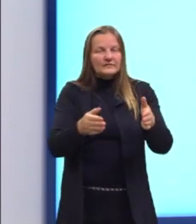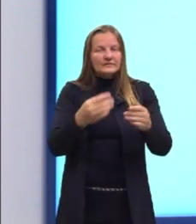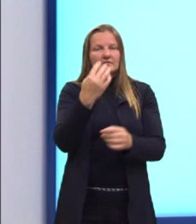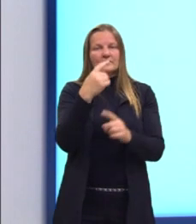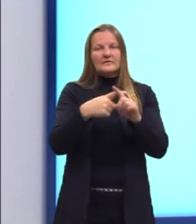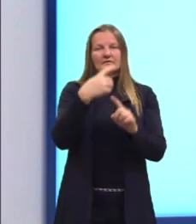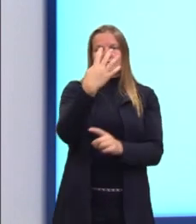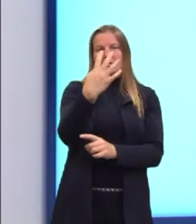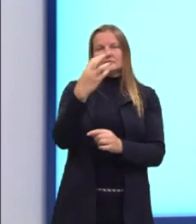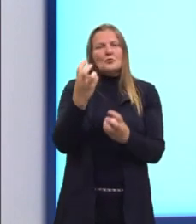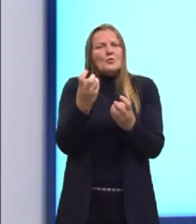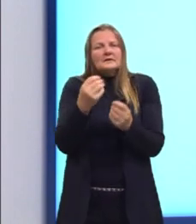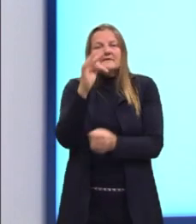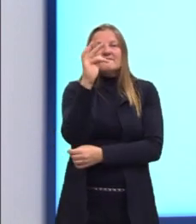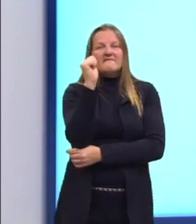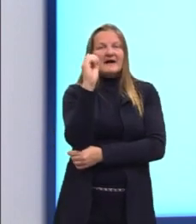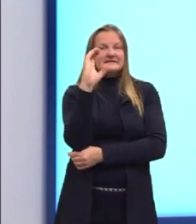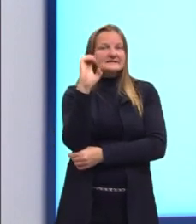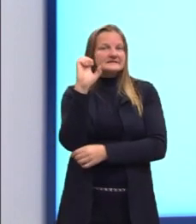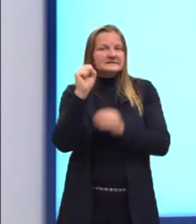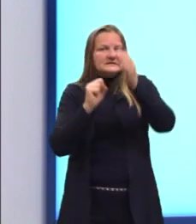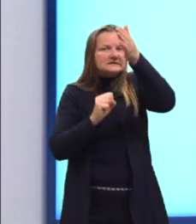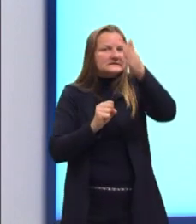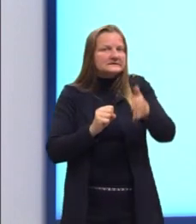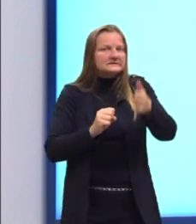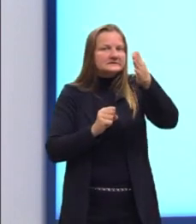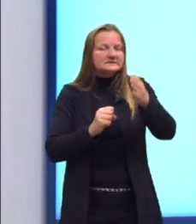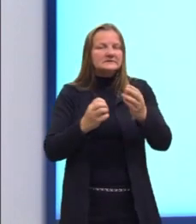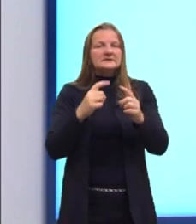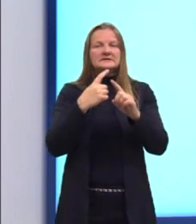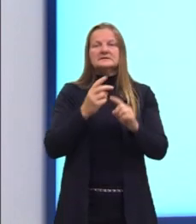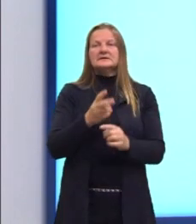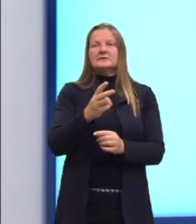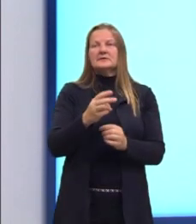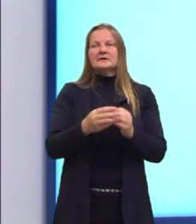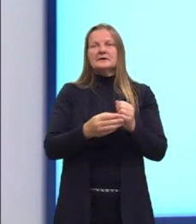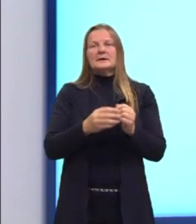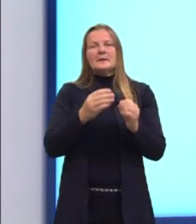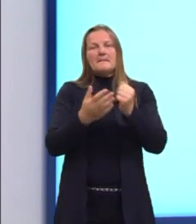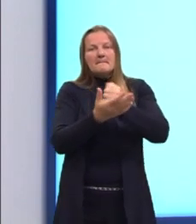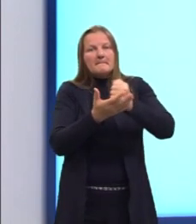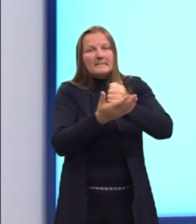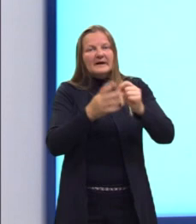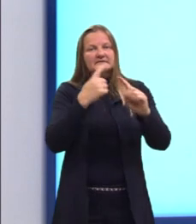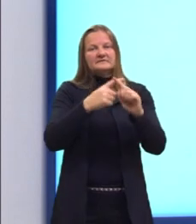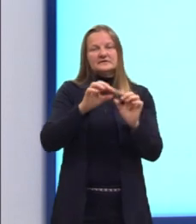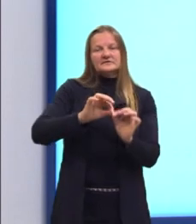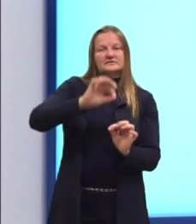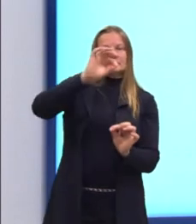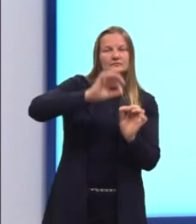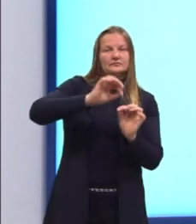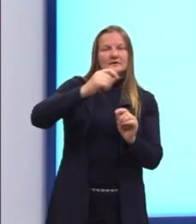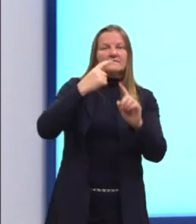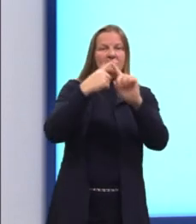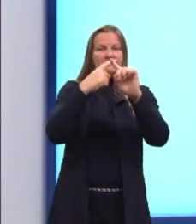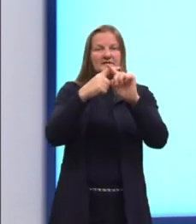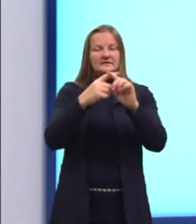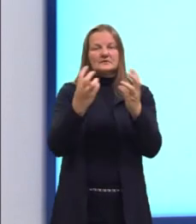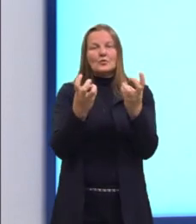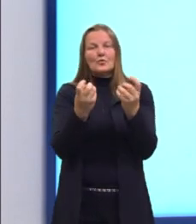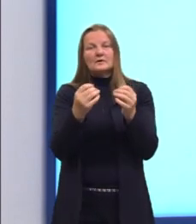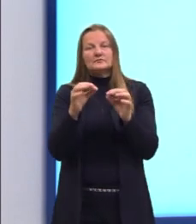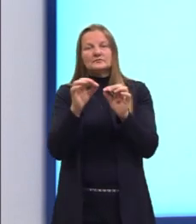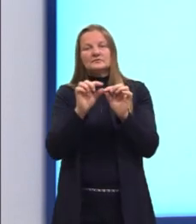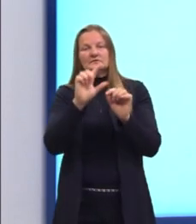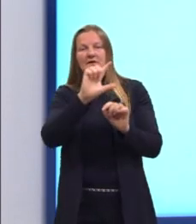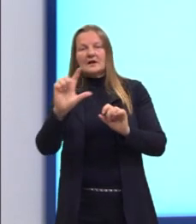quatro. E assim sucessivamente. Então, a área lateral. Base vezes altura, vezes o número de